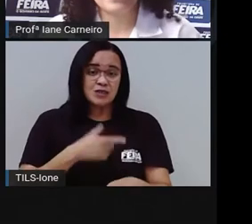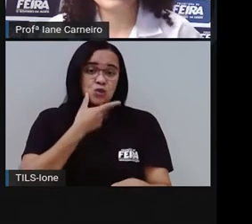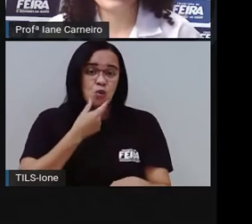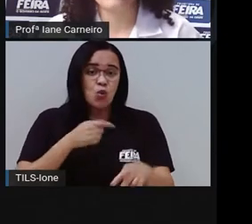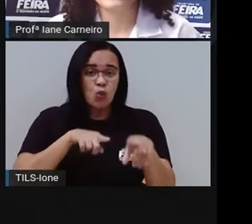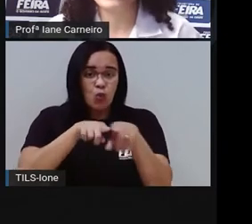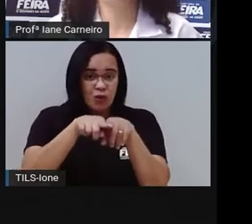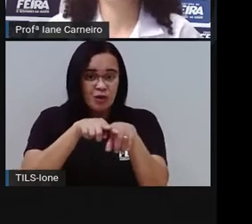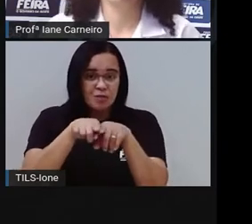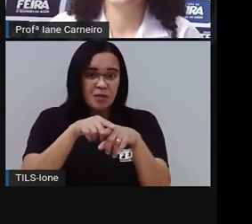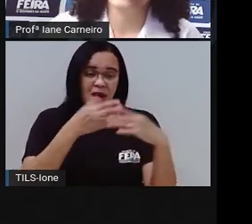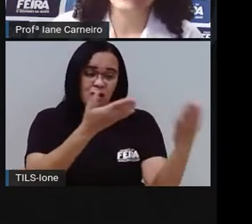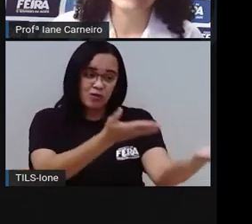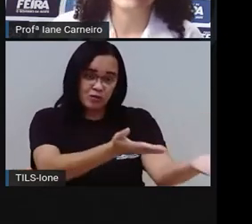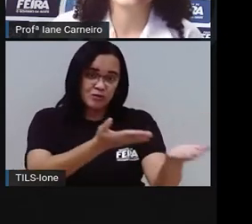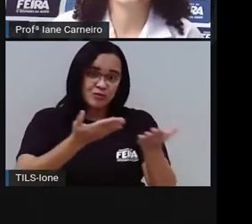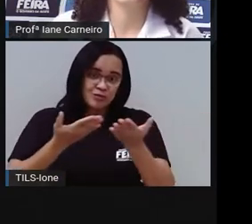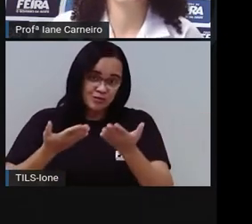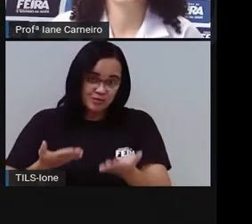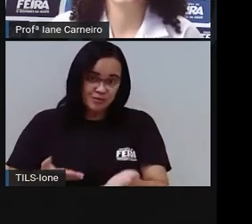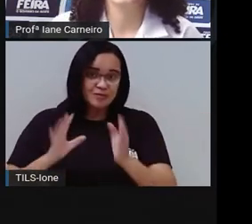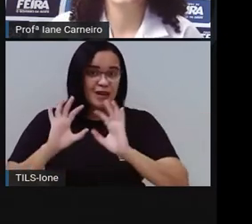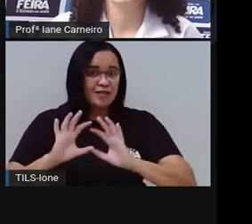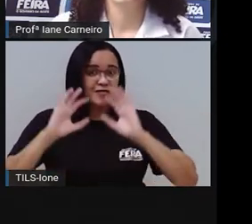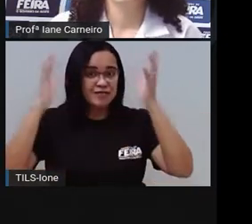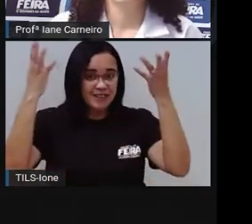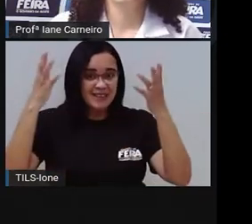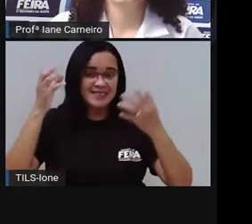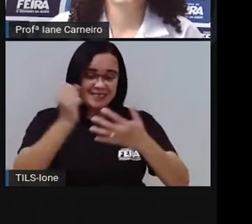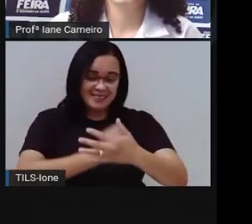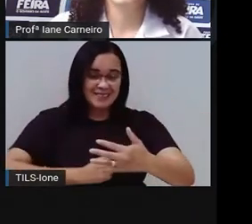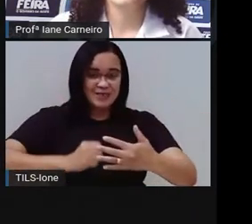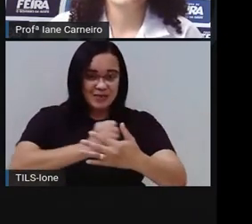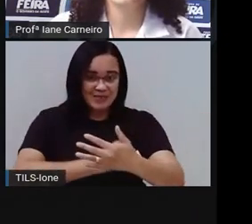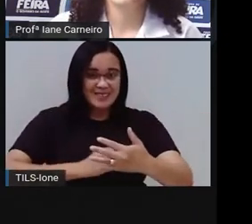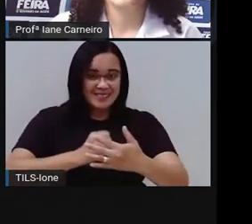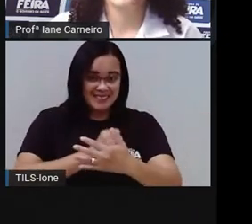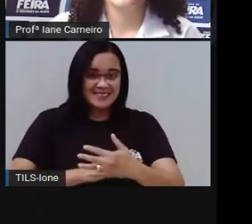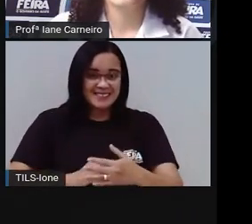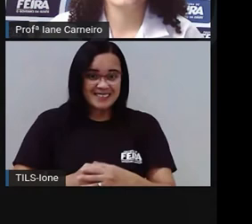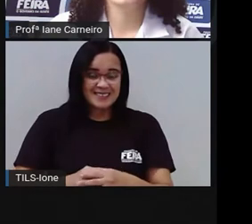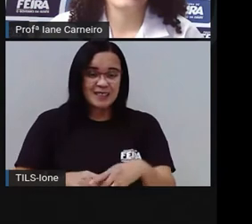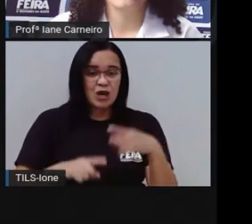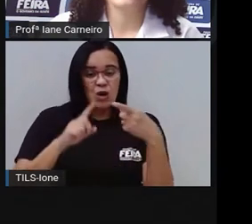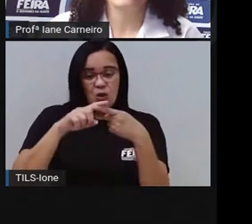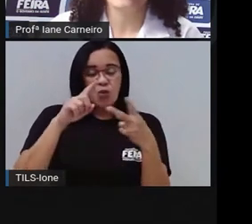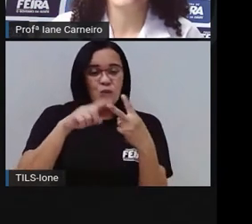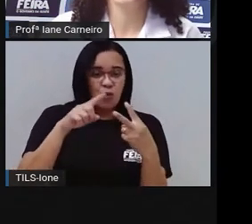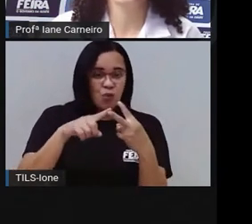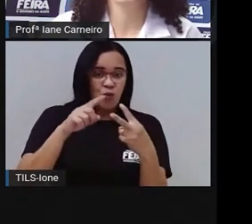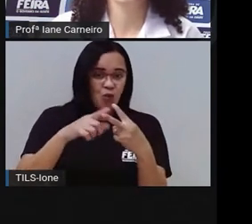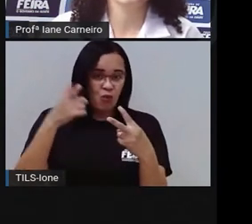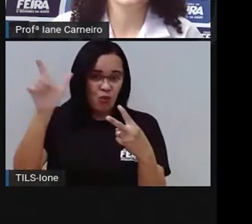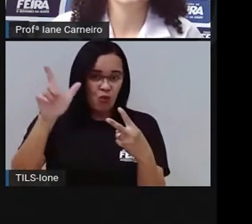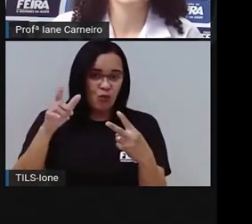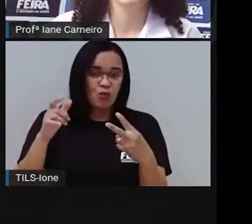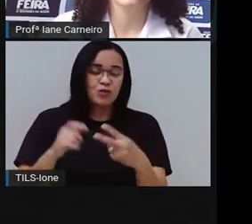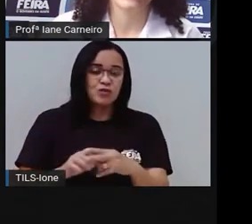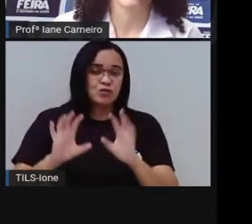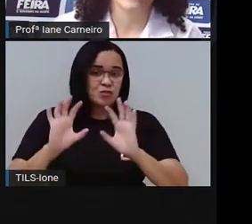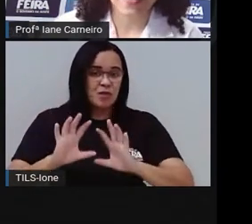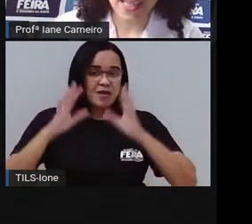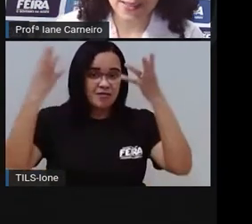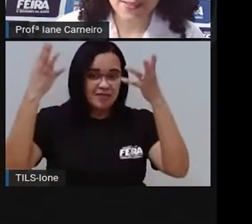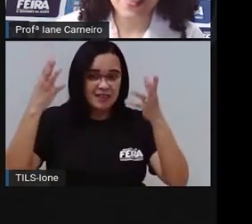Quem é que é convidado? O vinho, para as festas de cozinha. E o outro, ó. O outro é convidado para a festa de cozinha, que é o